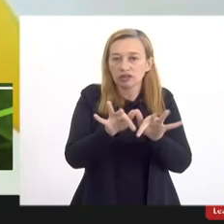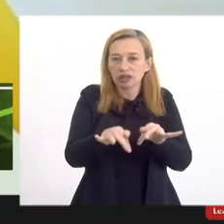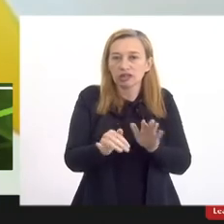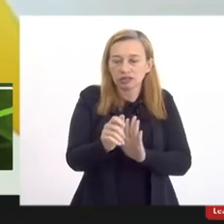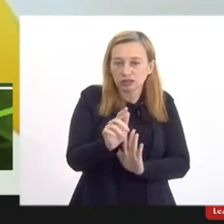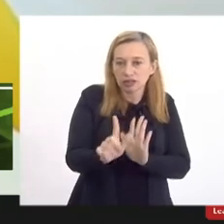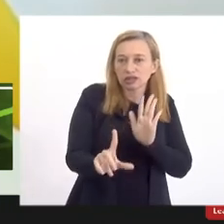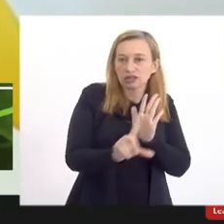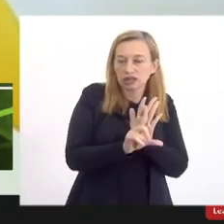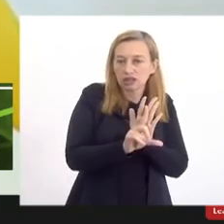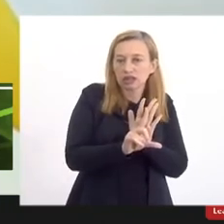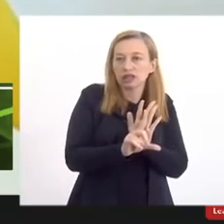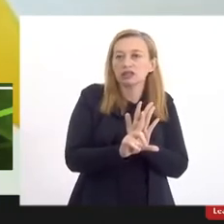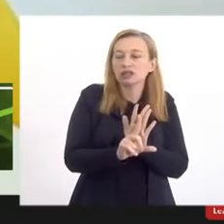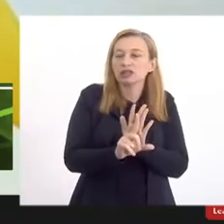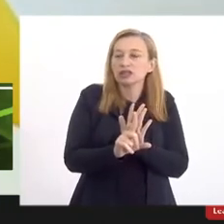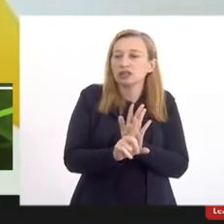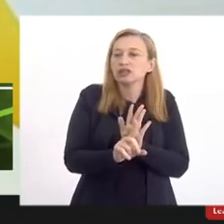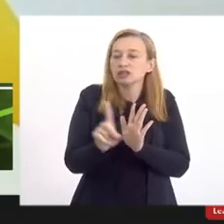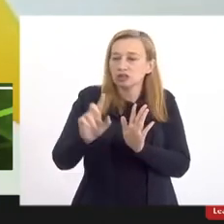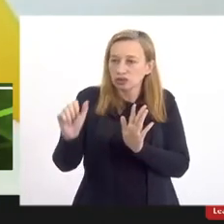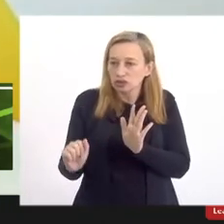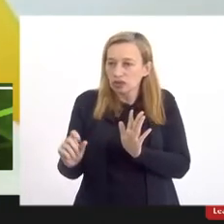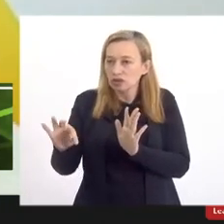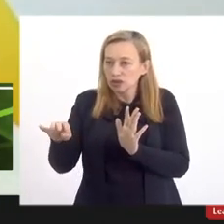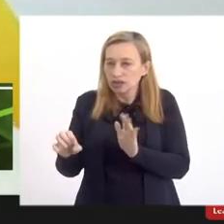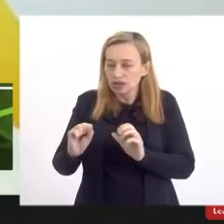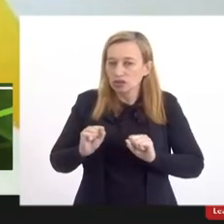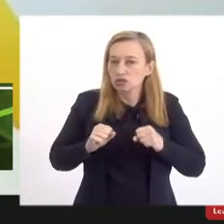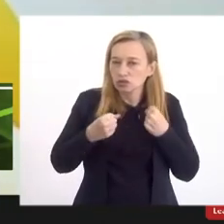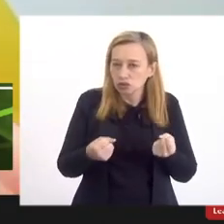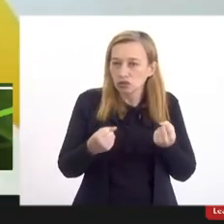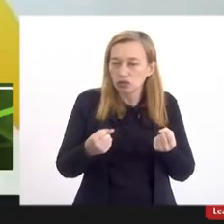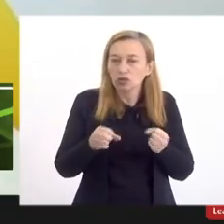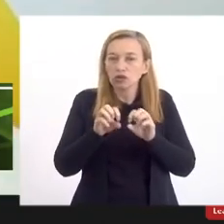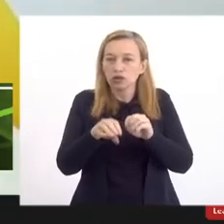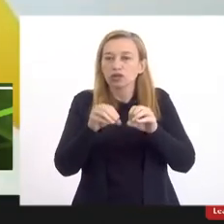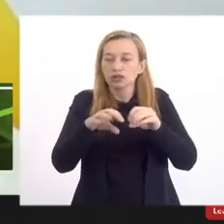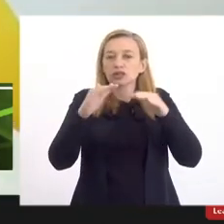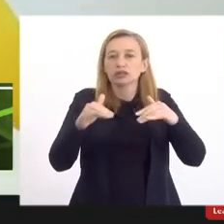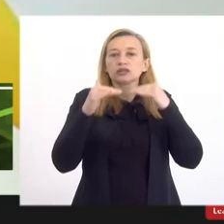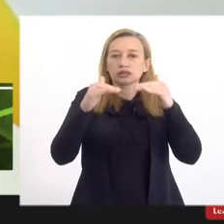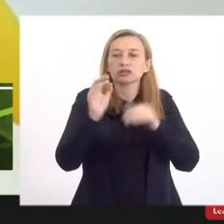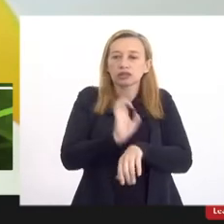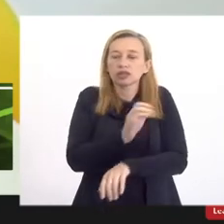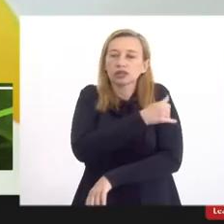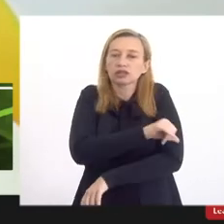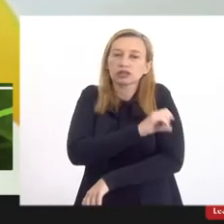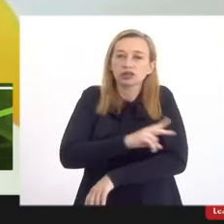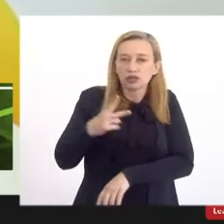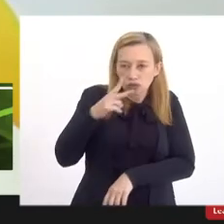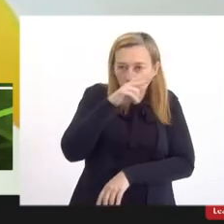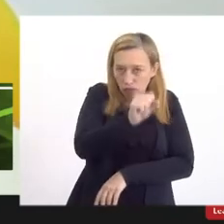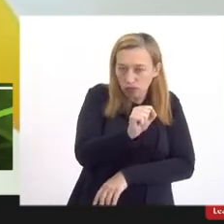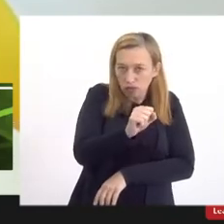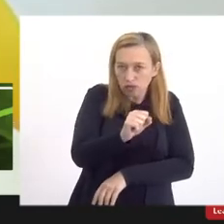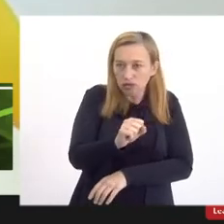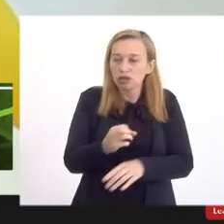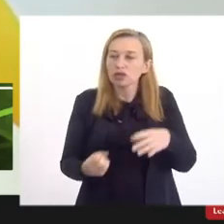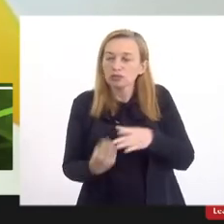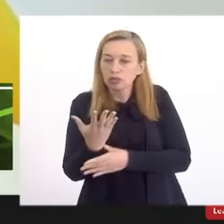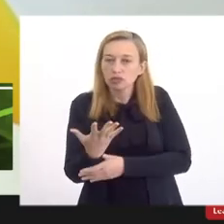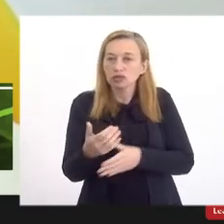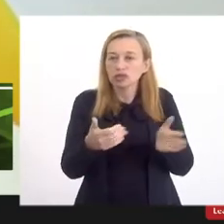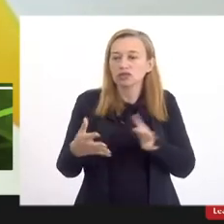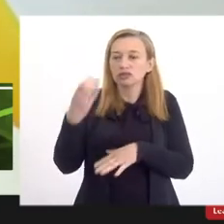para que a gente saia com a zona oeste fortalecida com o ensino superior do estado do Rio de Janeiro fortalecido com a produção de ciência